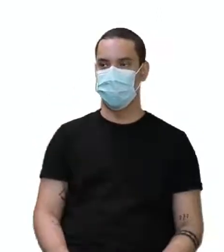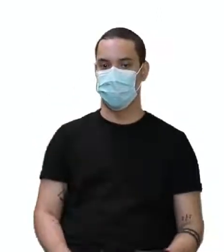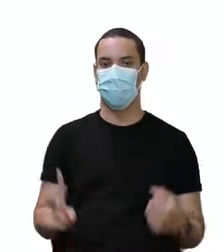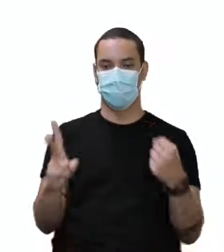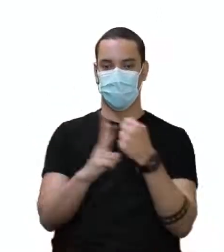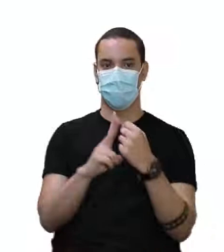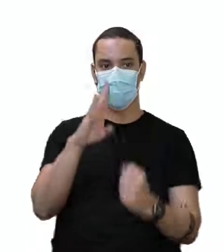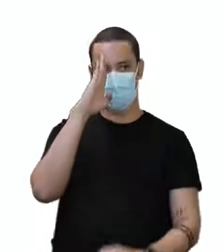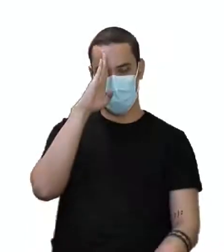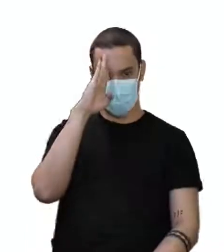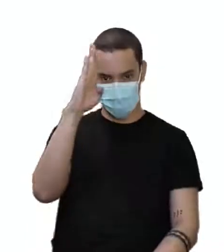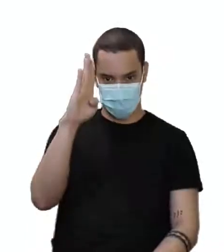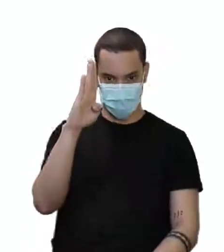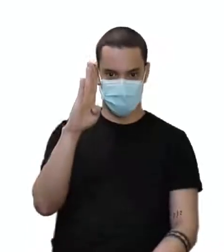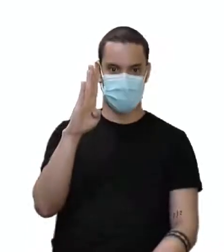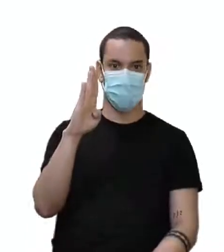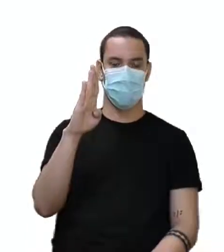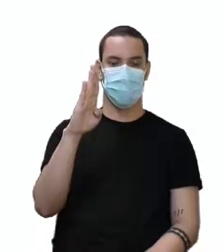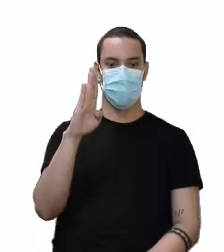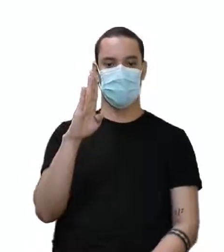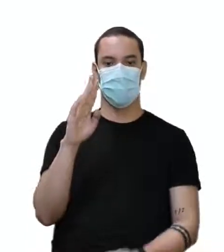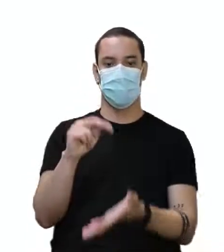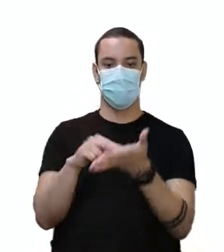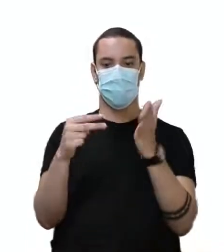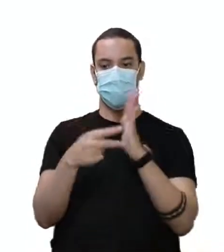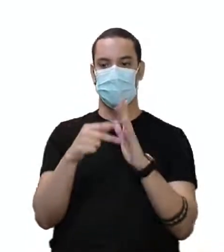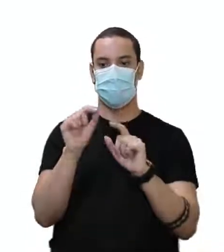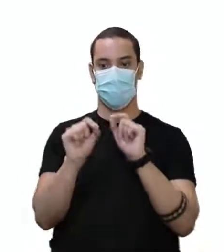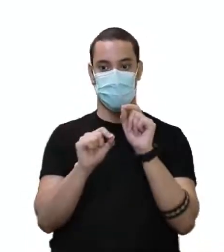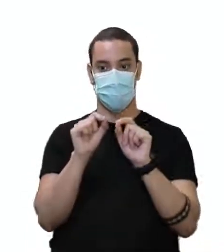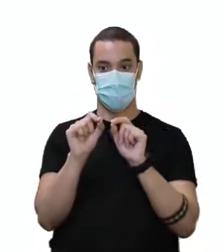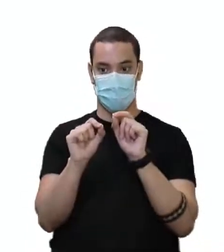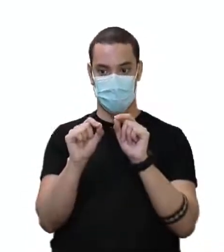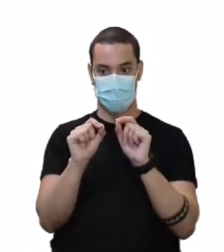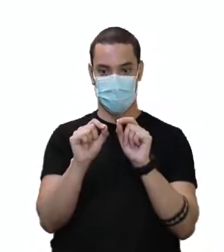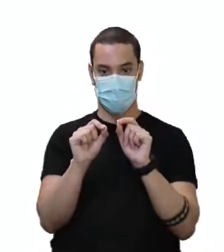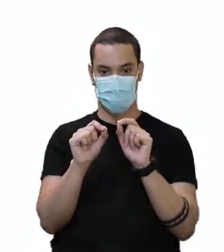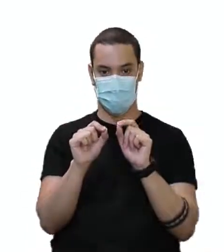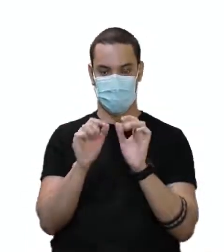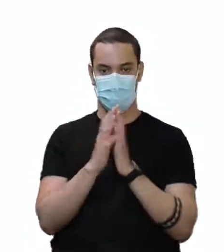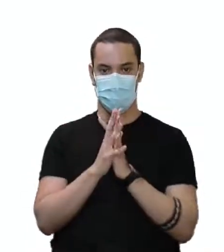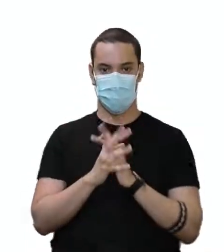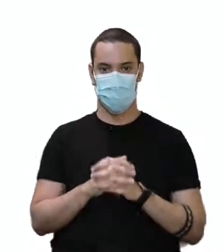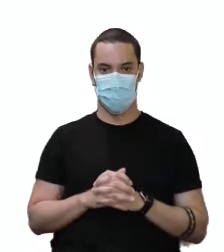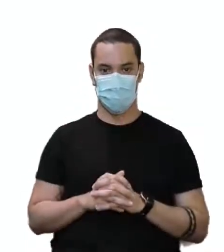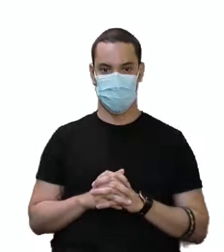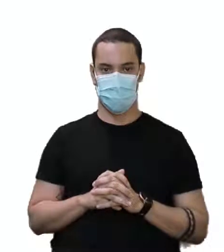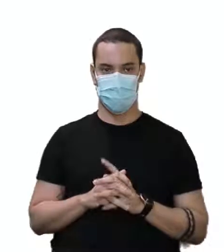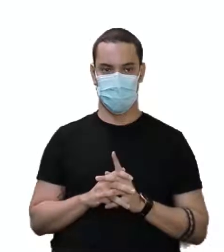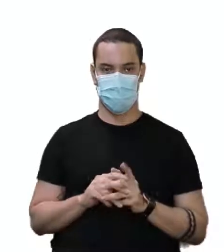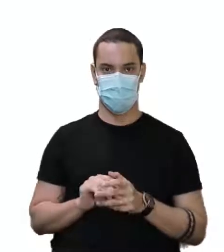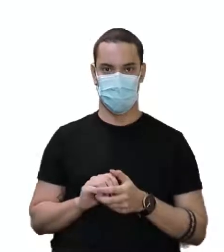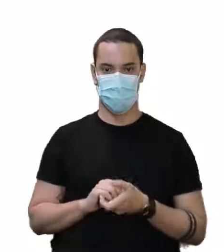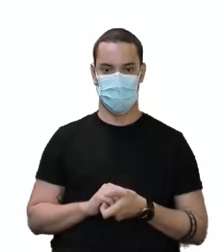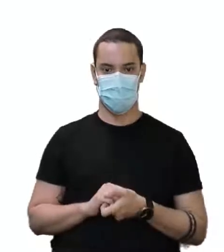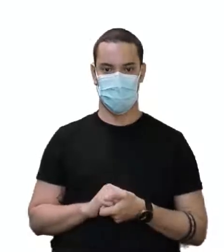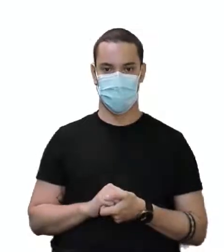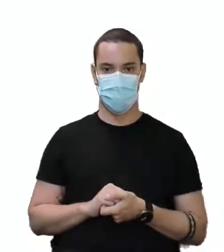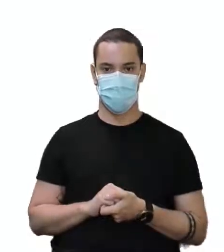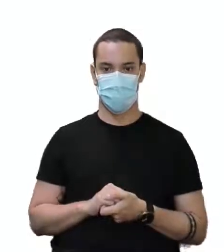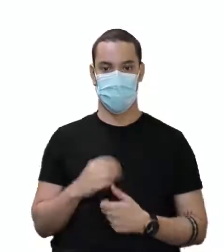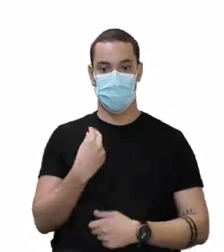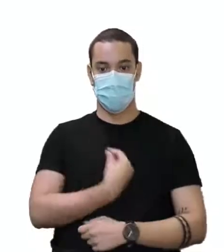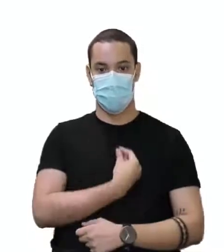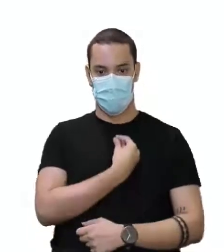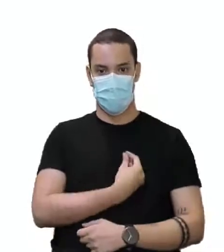I was sleeping in my house. I was with my parents doing something. Estava